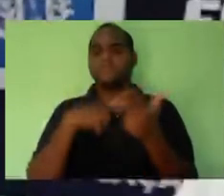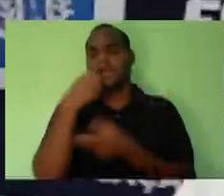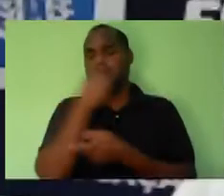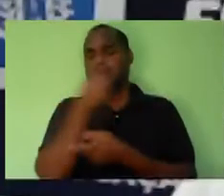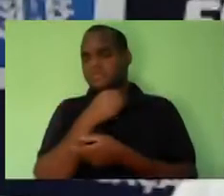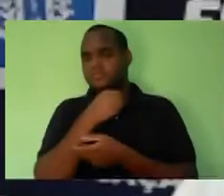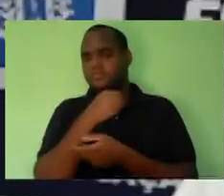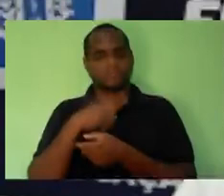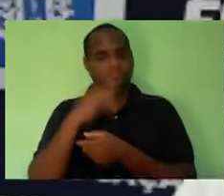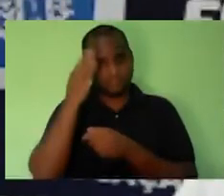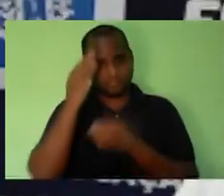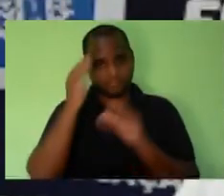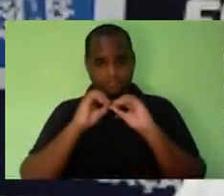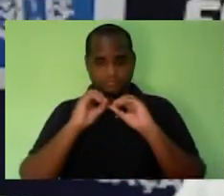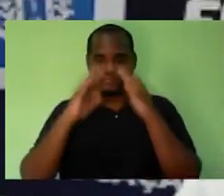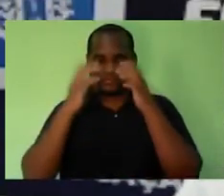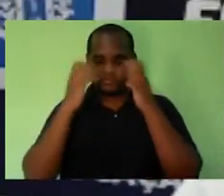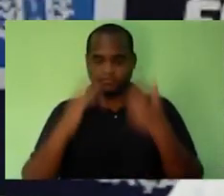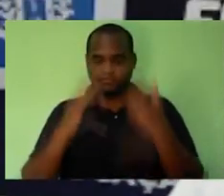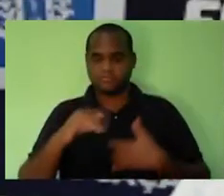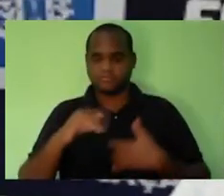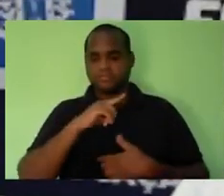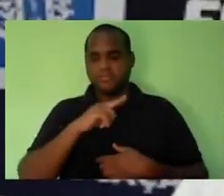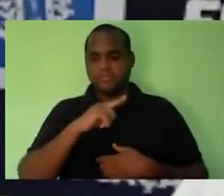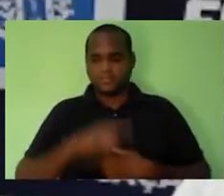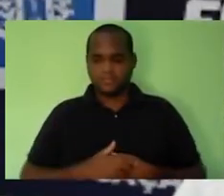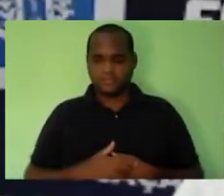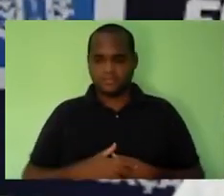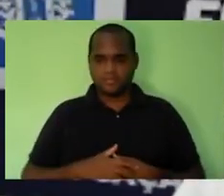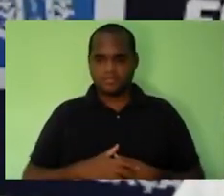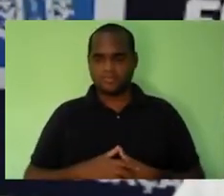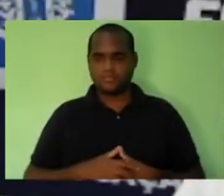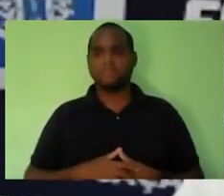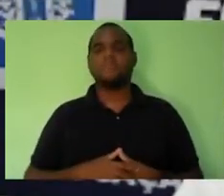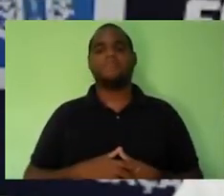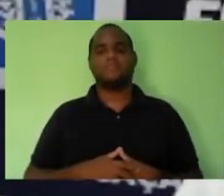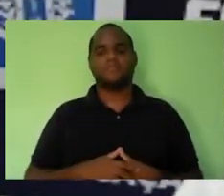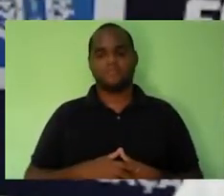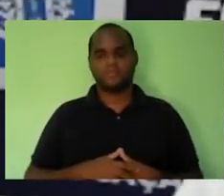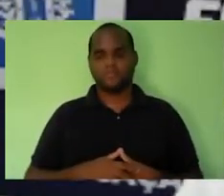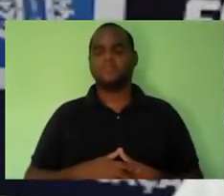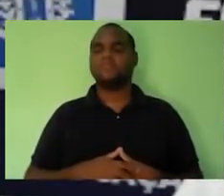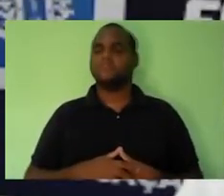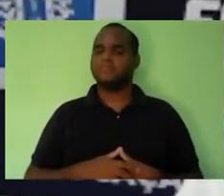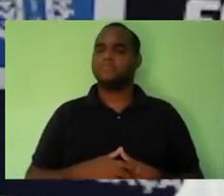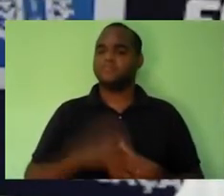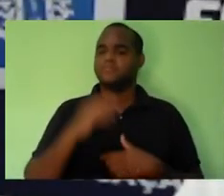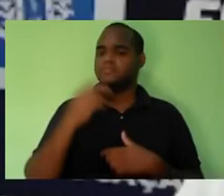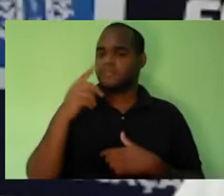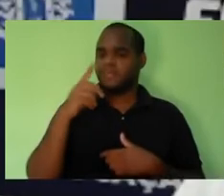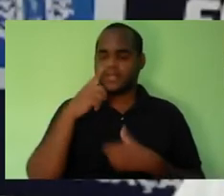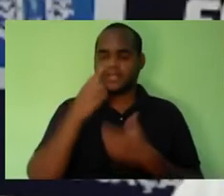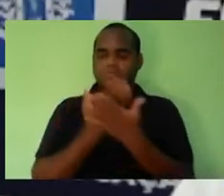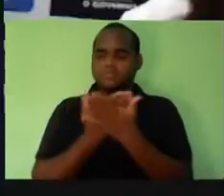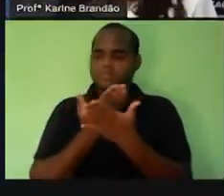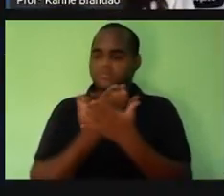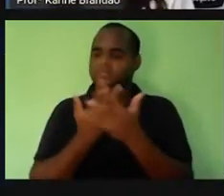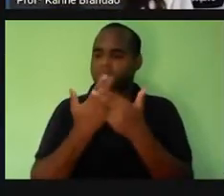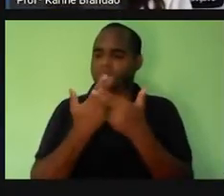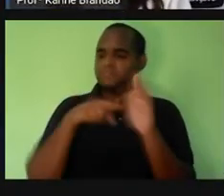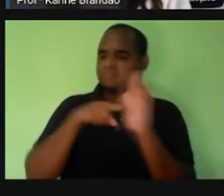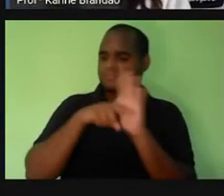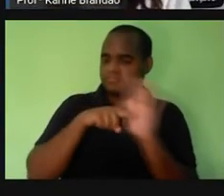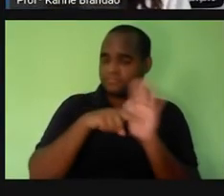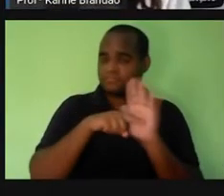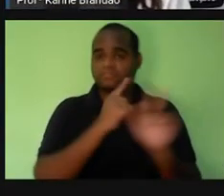tá? Para que vocês conheçam essa outra ferramenta de estudo da gente. Tá bom? E